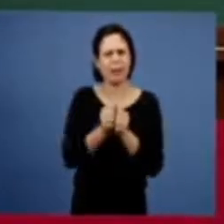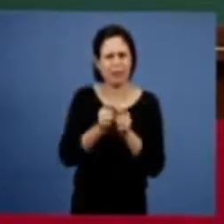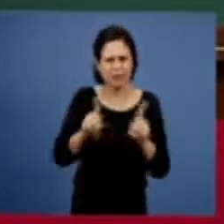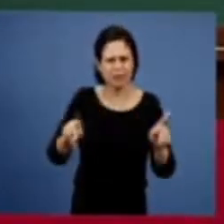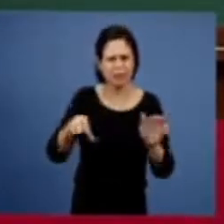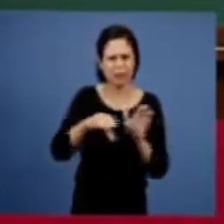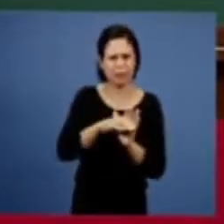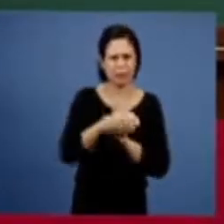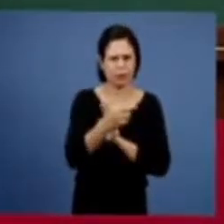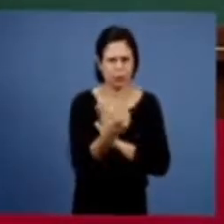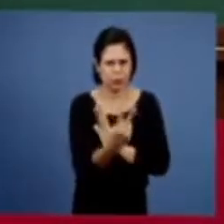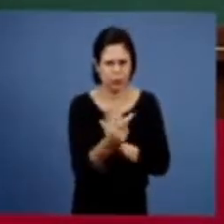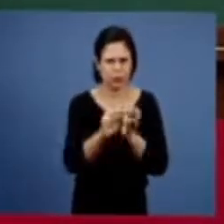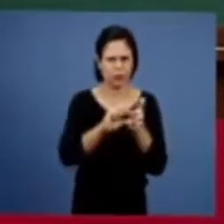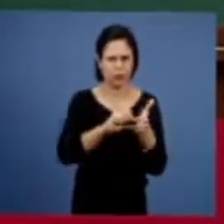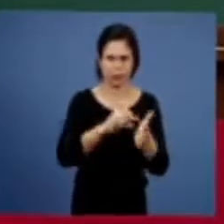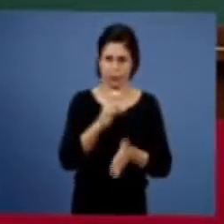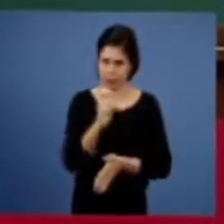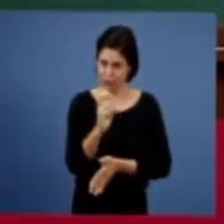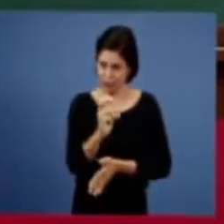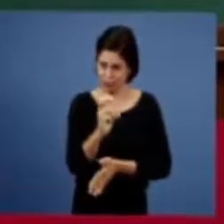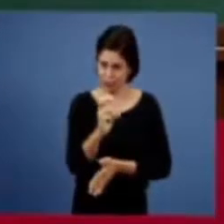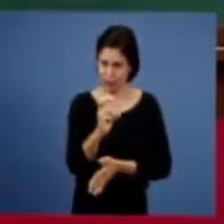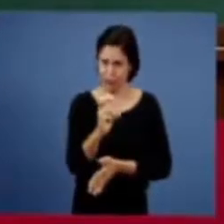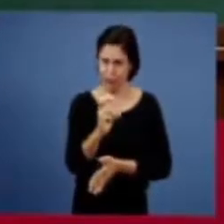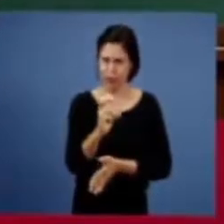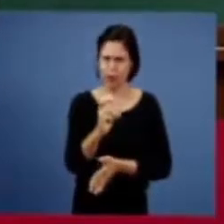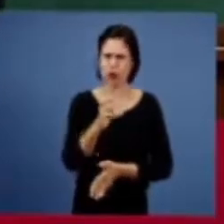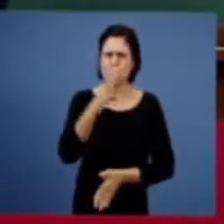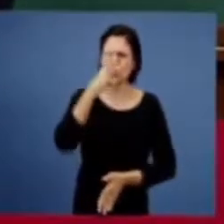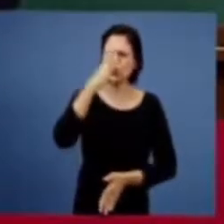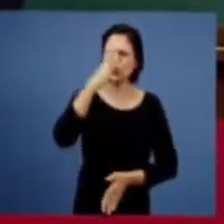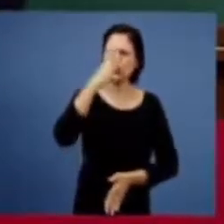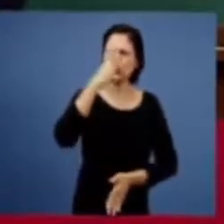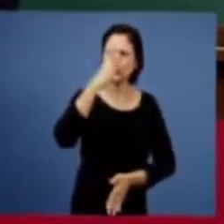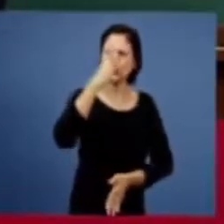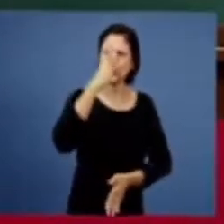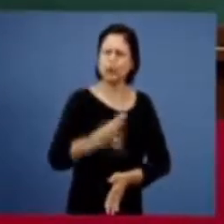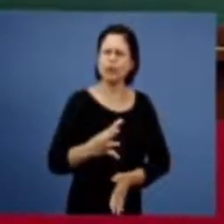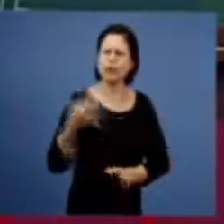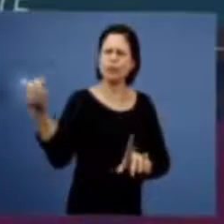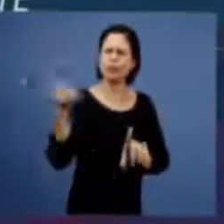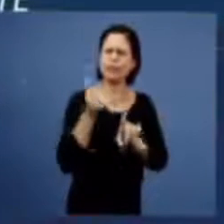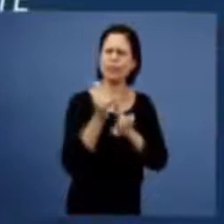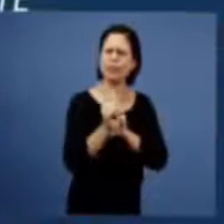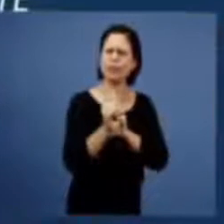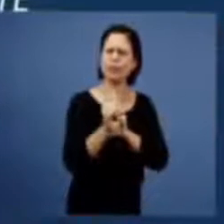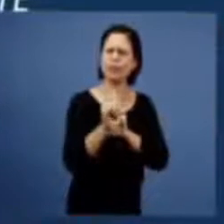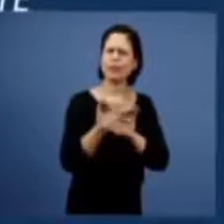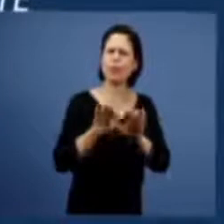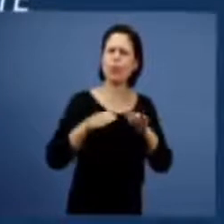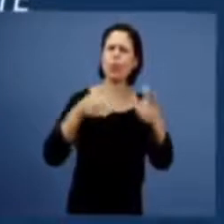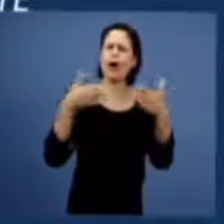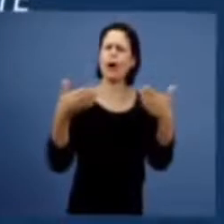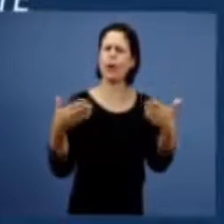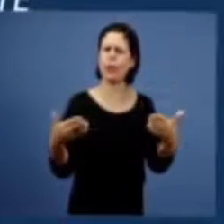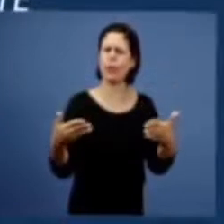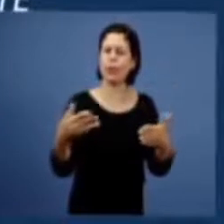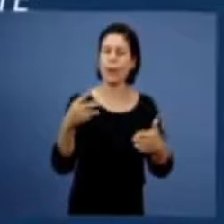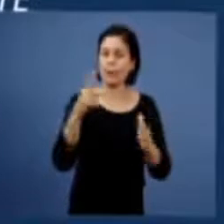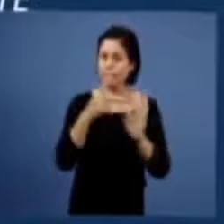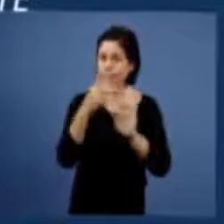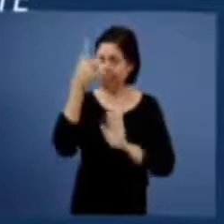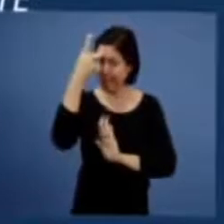ou seja, Apocalipse 2, 5 qual foi o juízo determinado, profeticamente, para o período da igreja